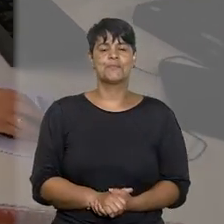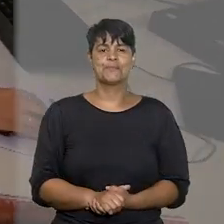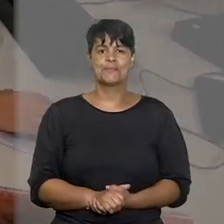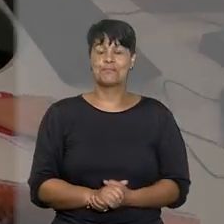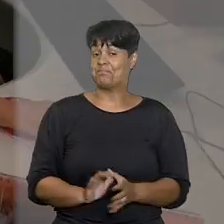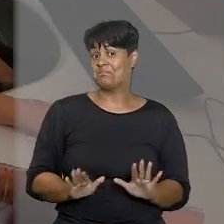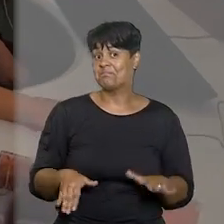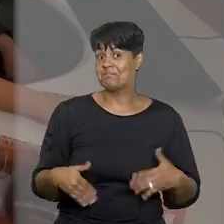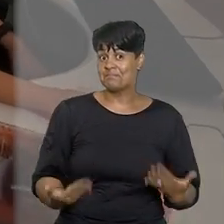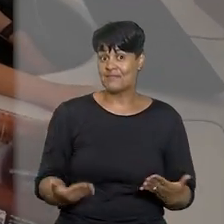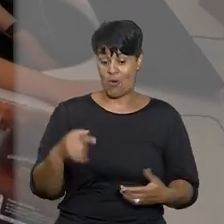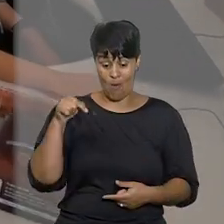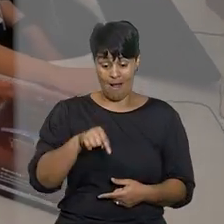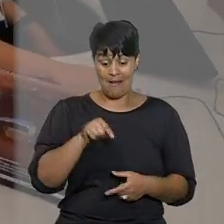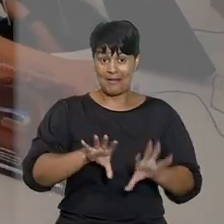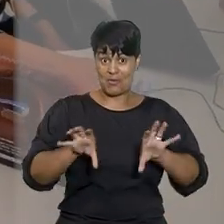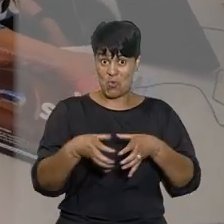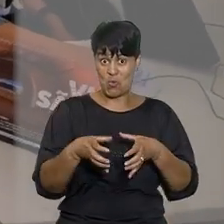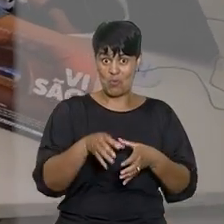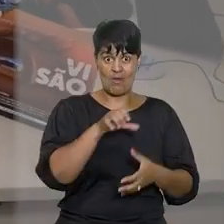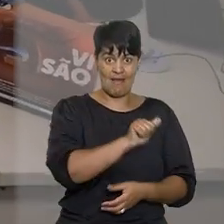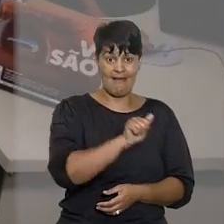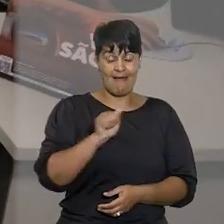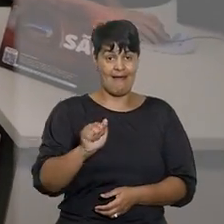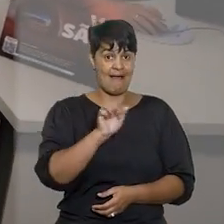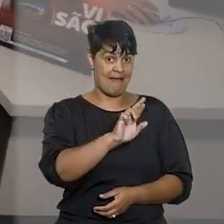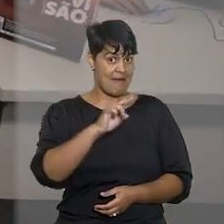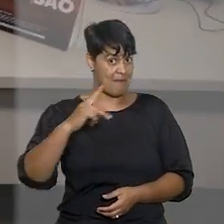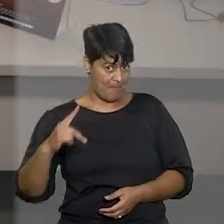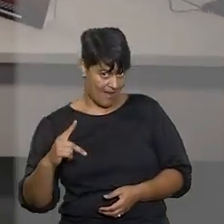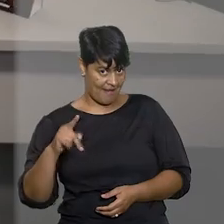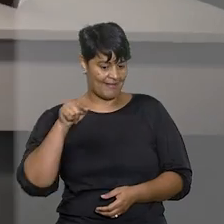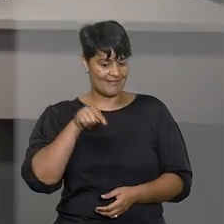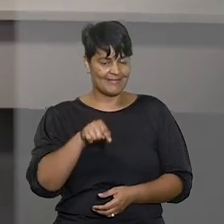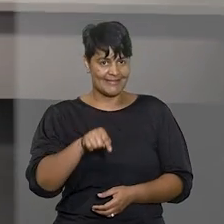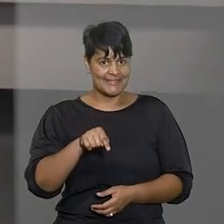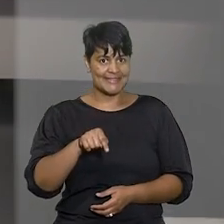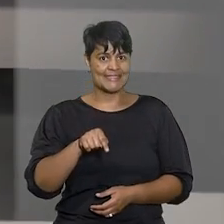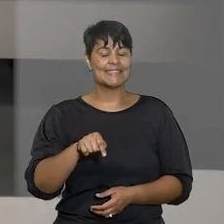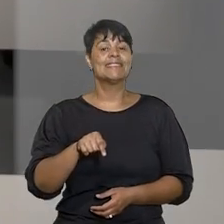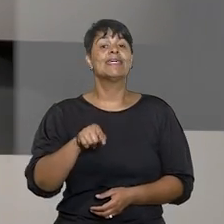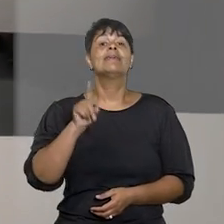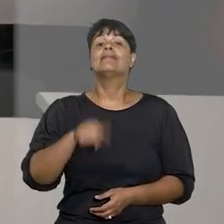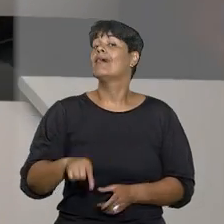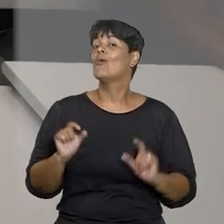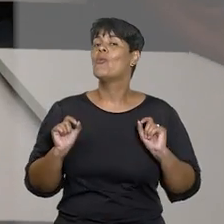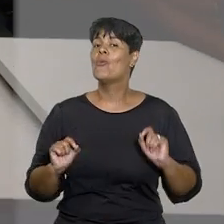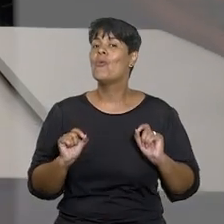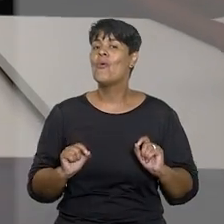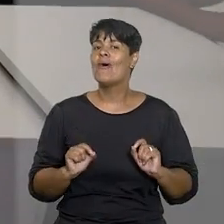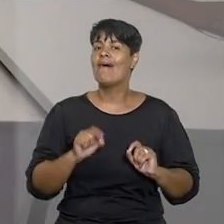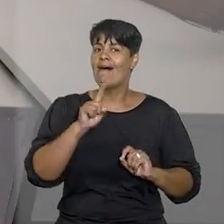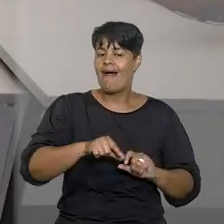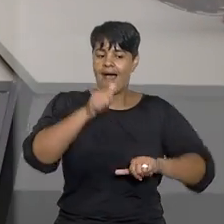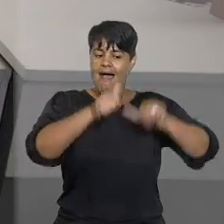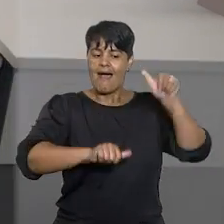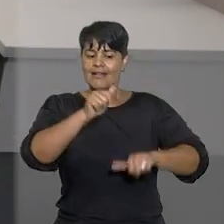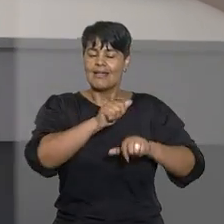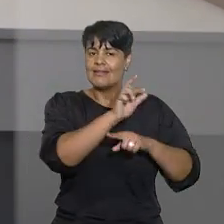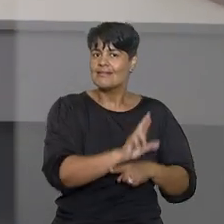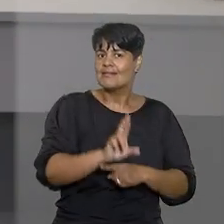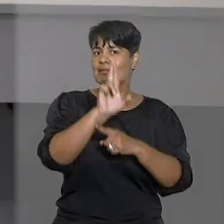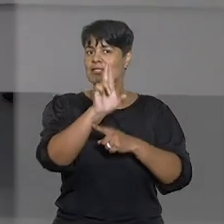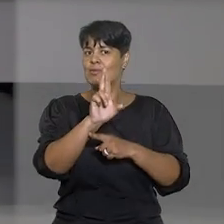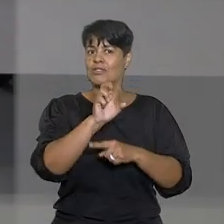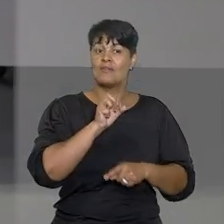seja, aqui na assessoria de admissibilidade, recursos repetitivos e relevância, a análise recai sobre